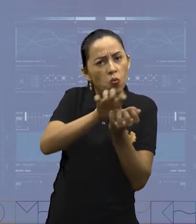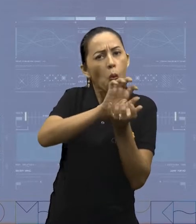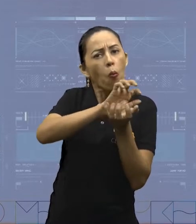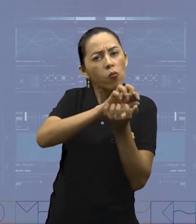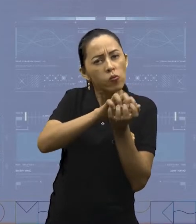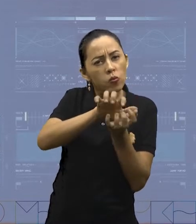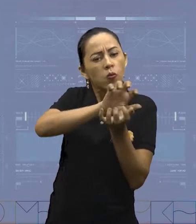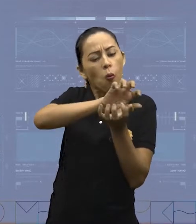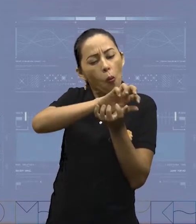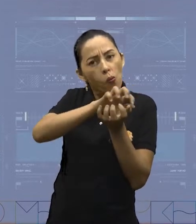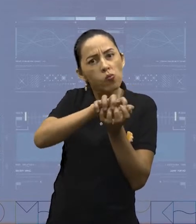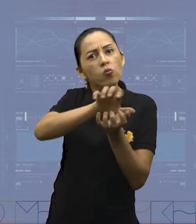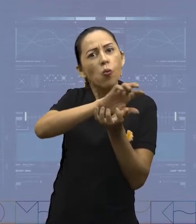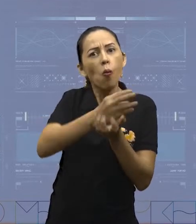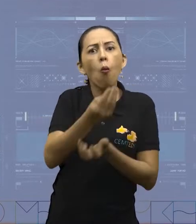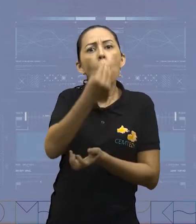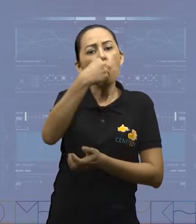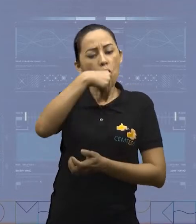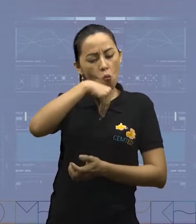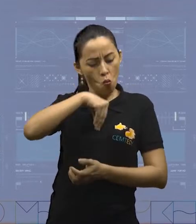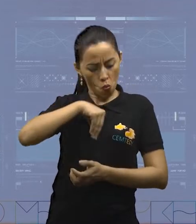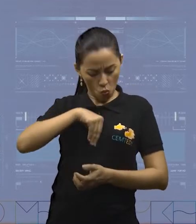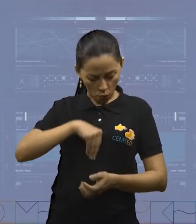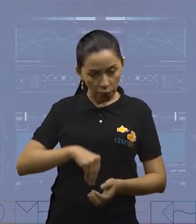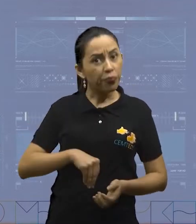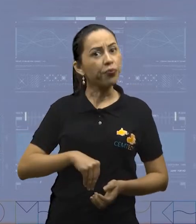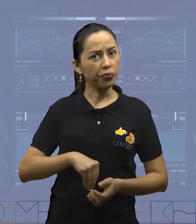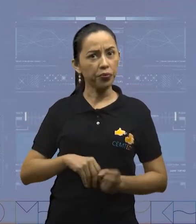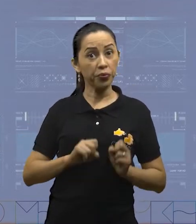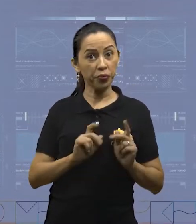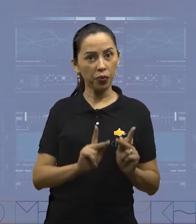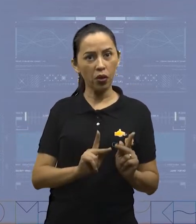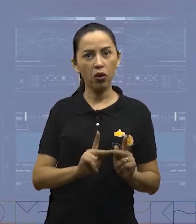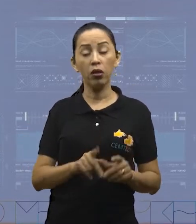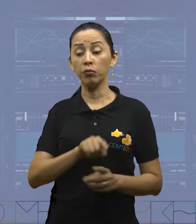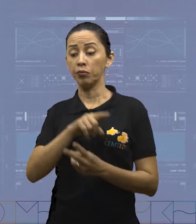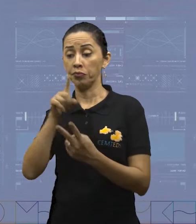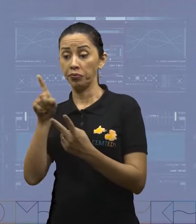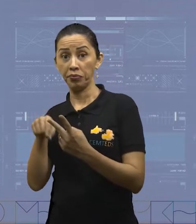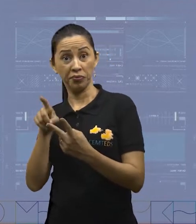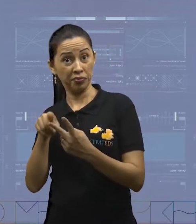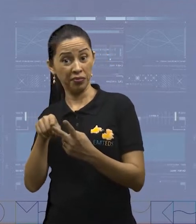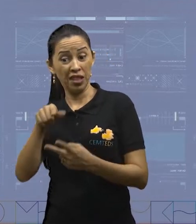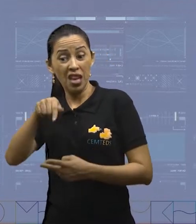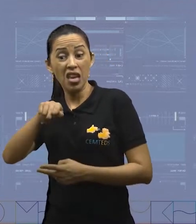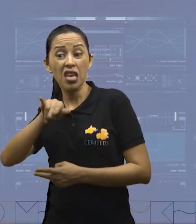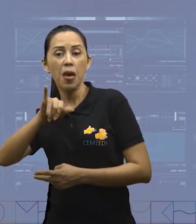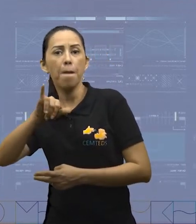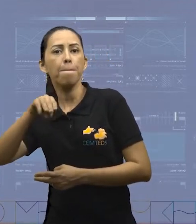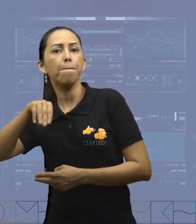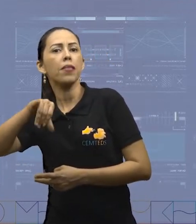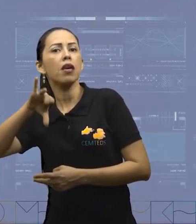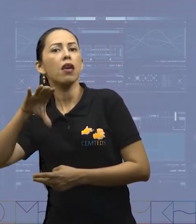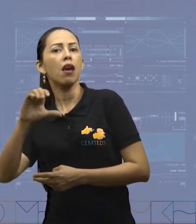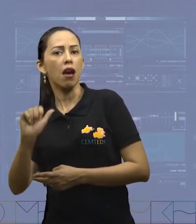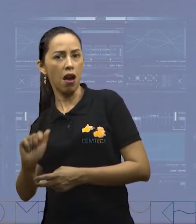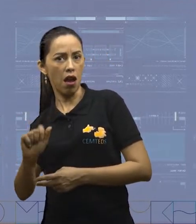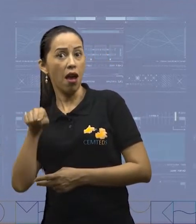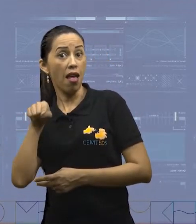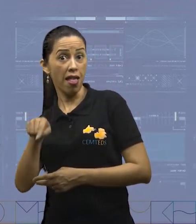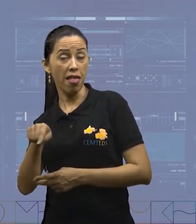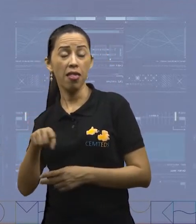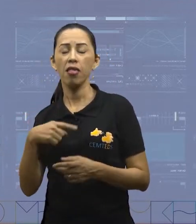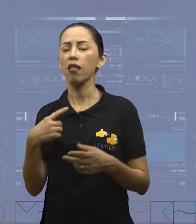os movimentos peristálticos. A digestão química é aquela na qual substâncias são jogadas no alimento